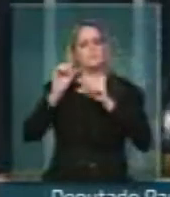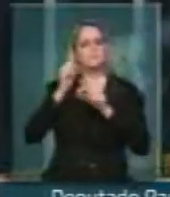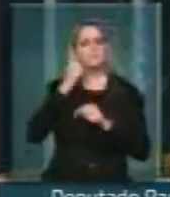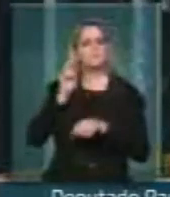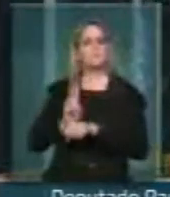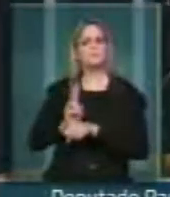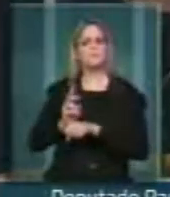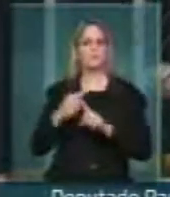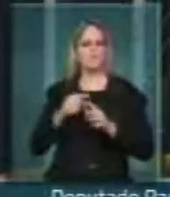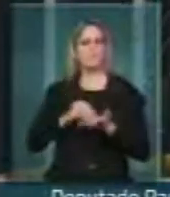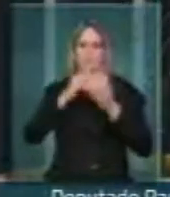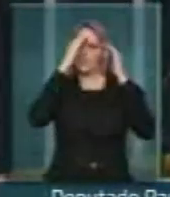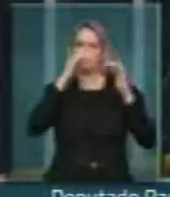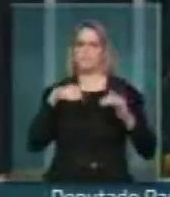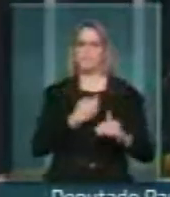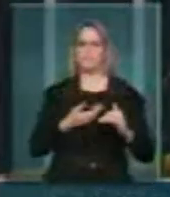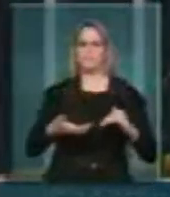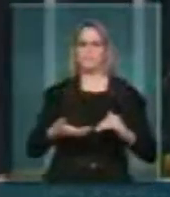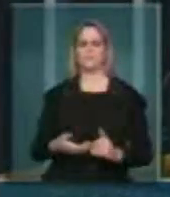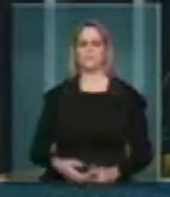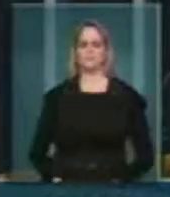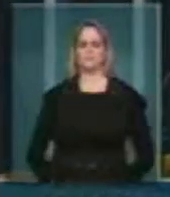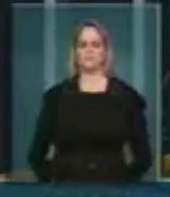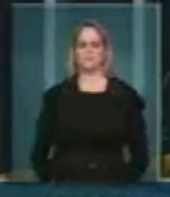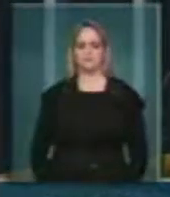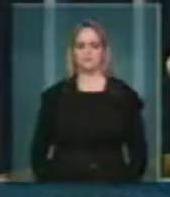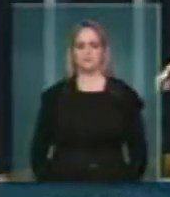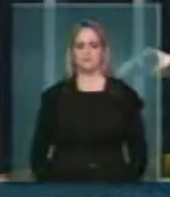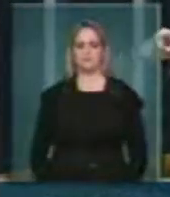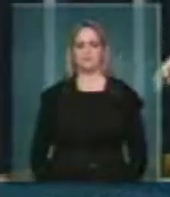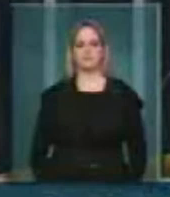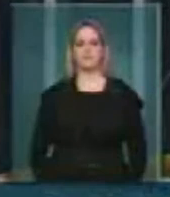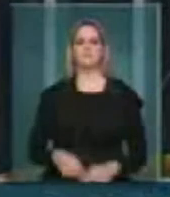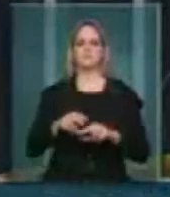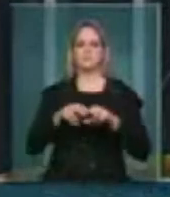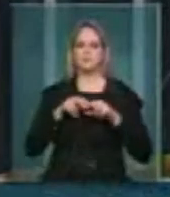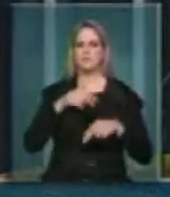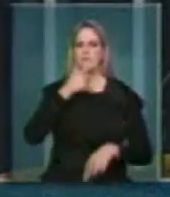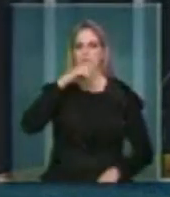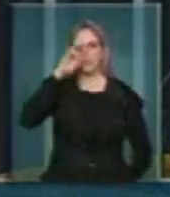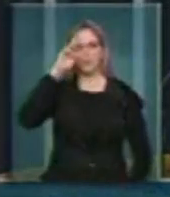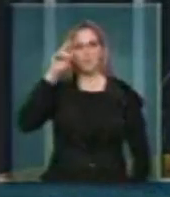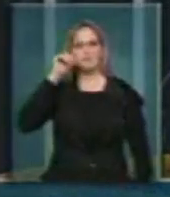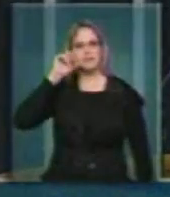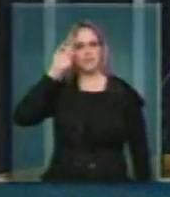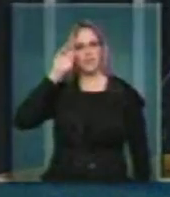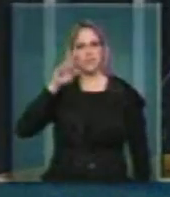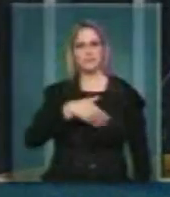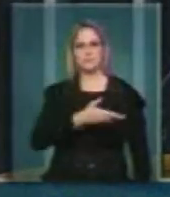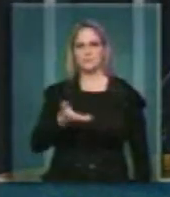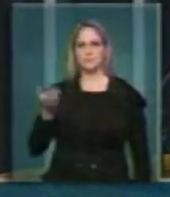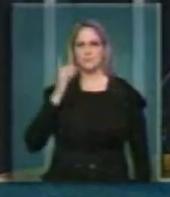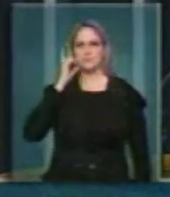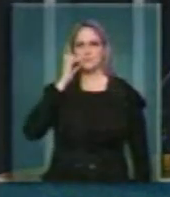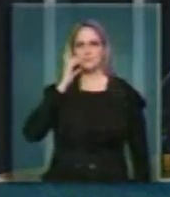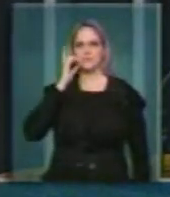mesmo o Congresso Nacional. é exatamente por isso, senhoras e senhores parlamentares, senhoras e senhores que